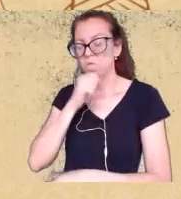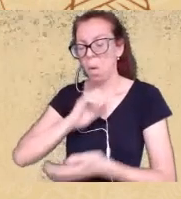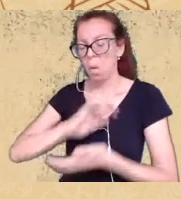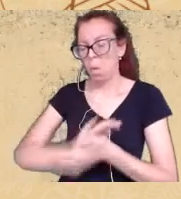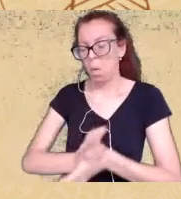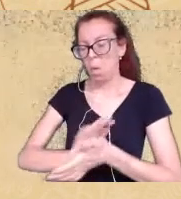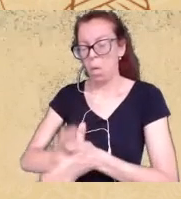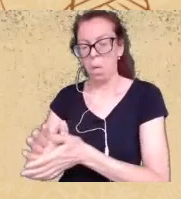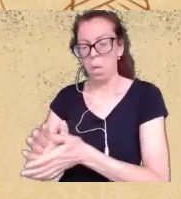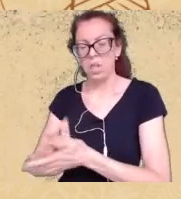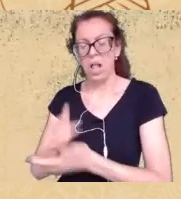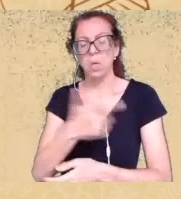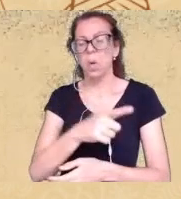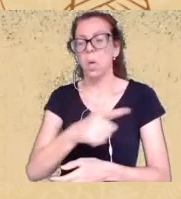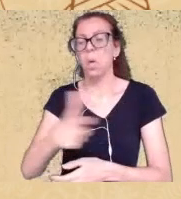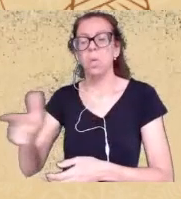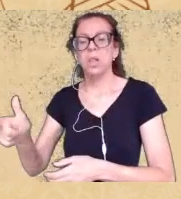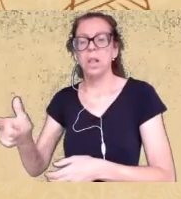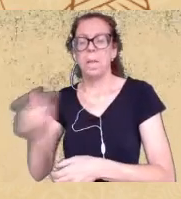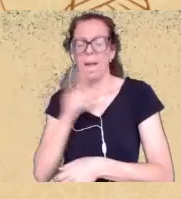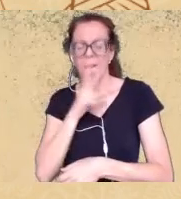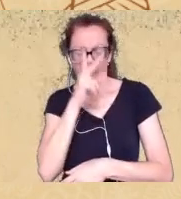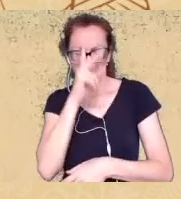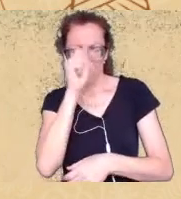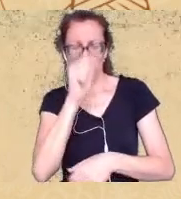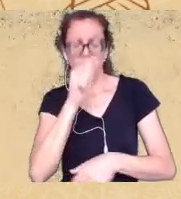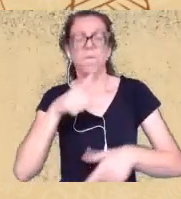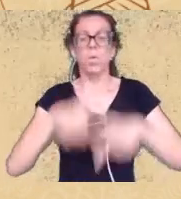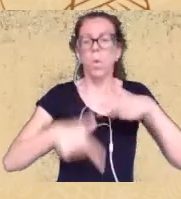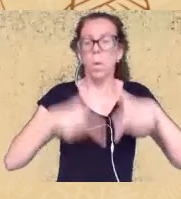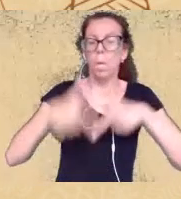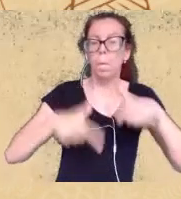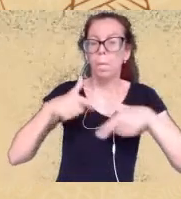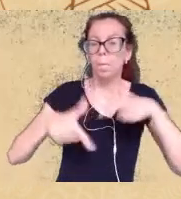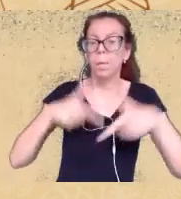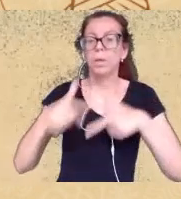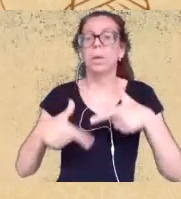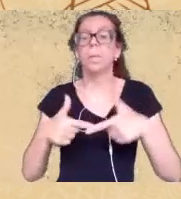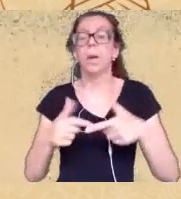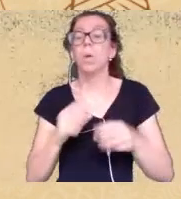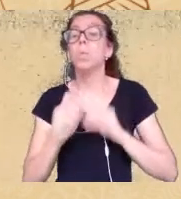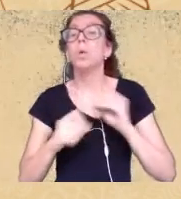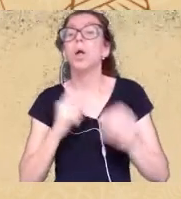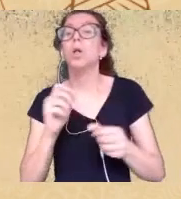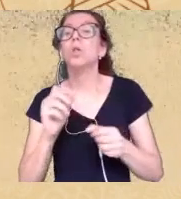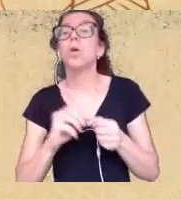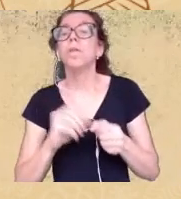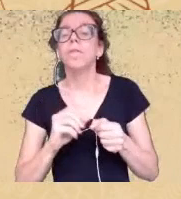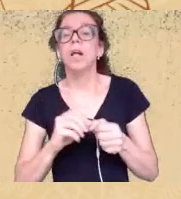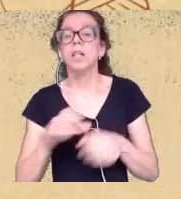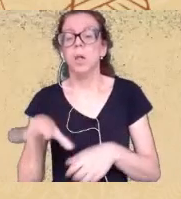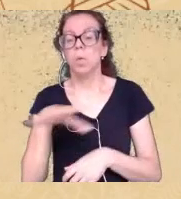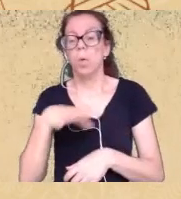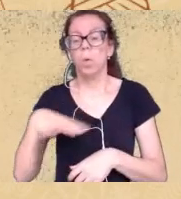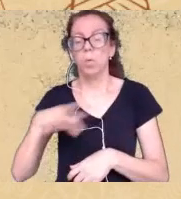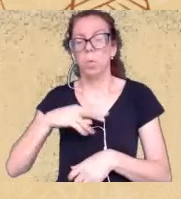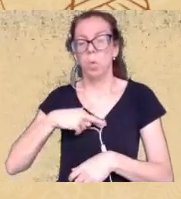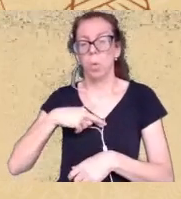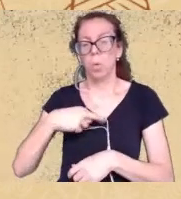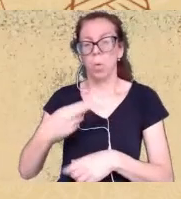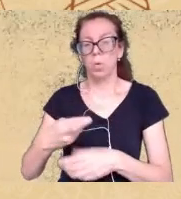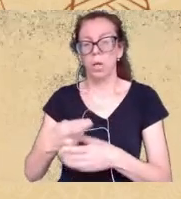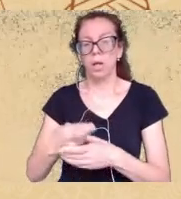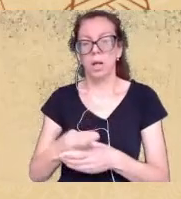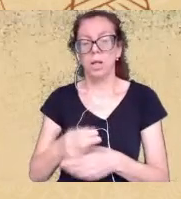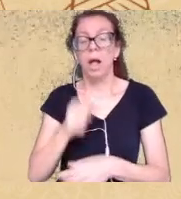produtividade que o mercado quer o que nós fazemos nos terreiros? as pessoas idosas são sábias elas